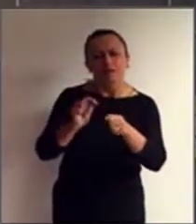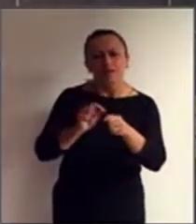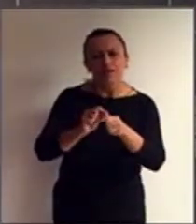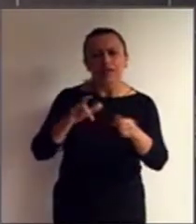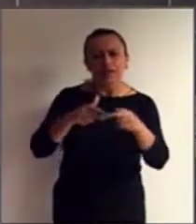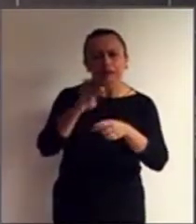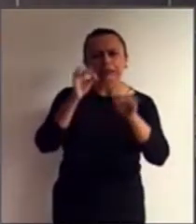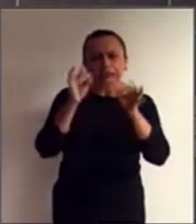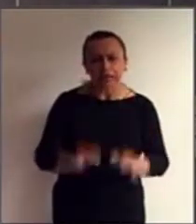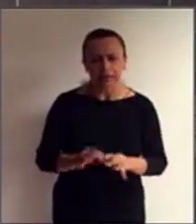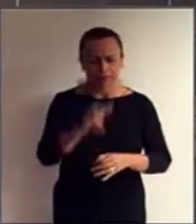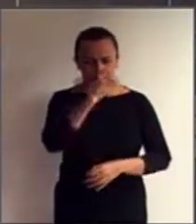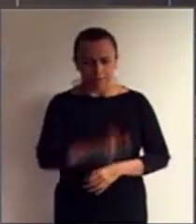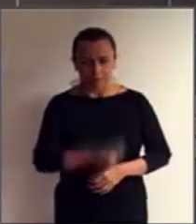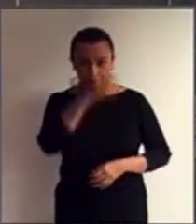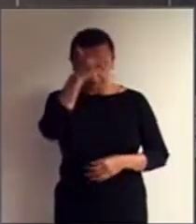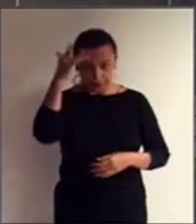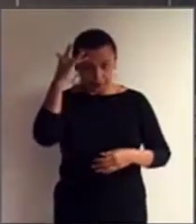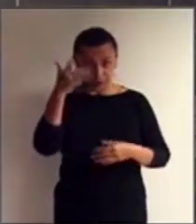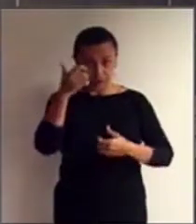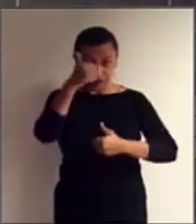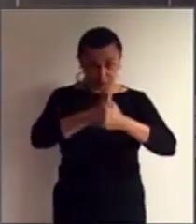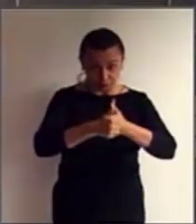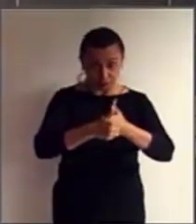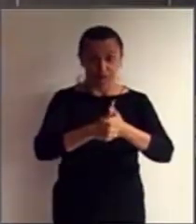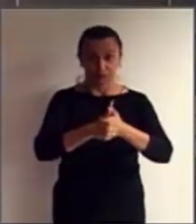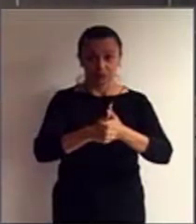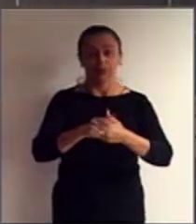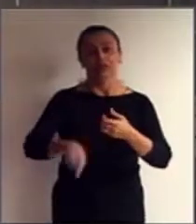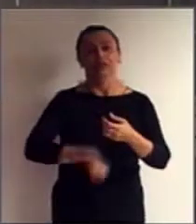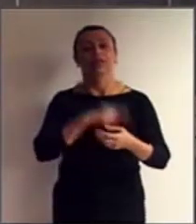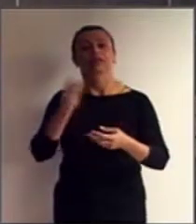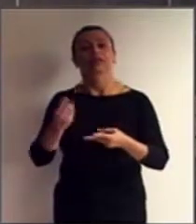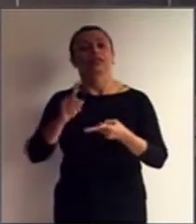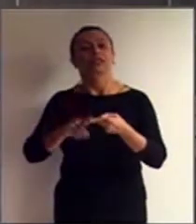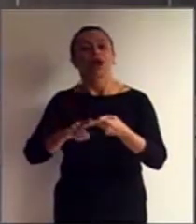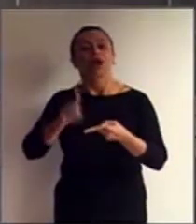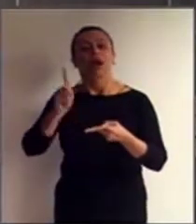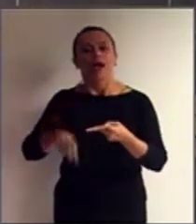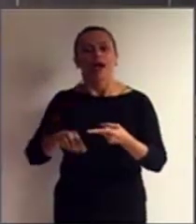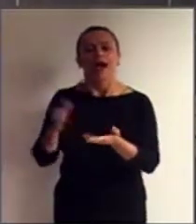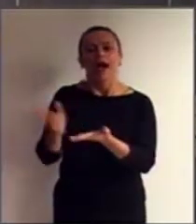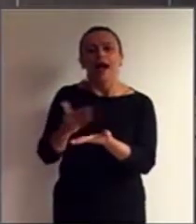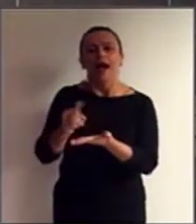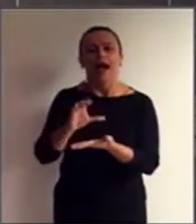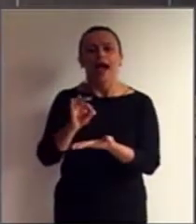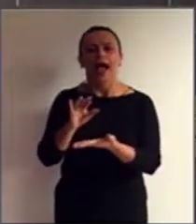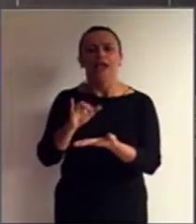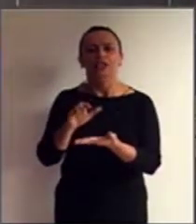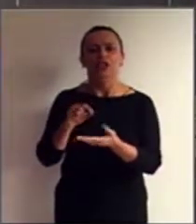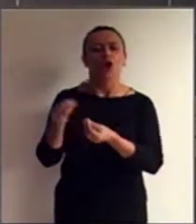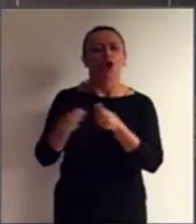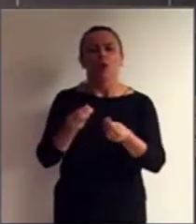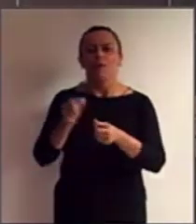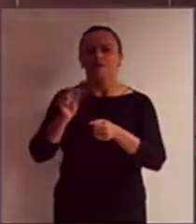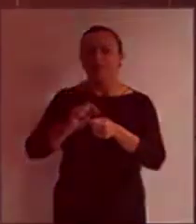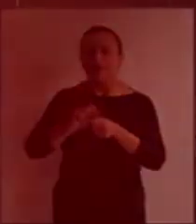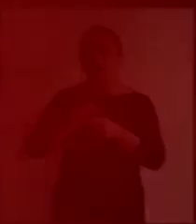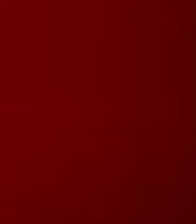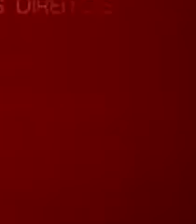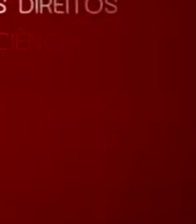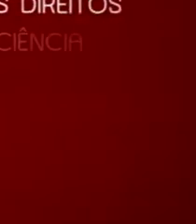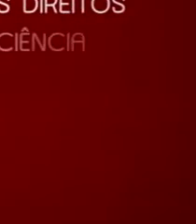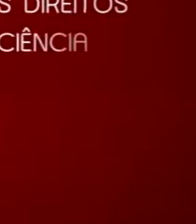último, o conteúdo da cartilha que compõe a campanha do Conselho Nacional do Ministério Público pela Interdição Parcial é Mais Legal.